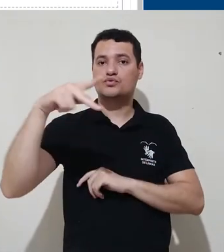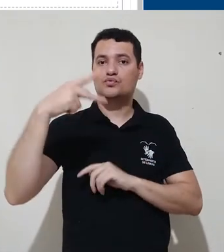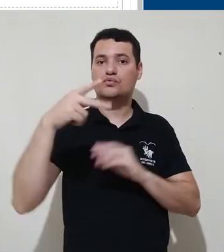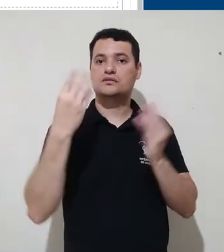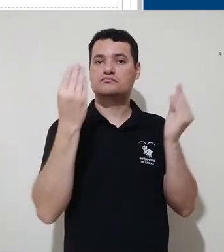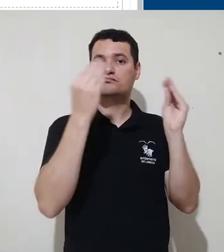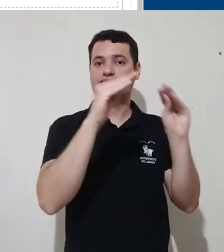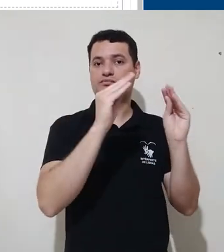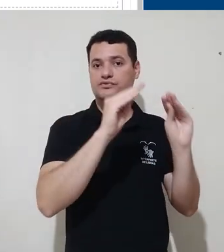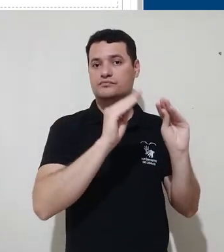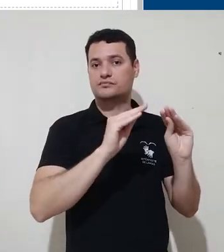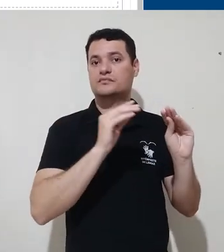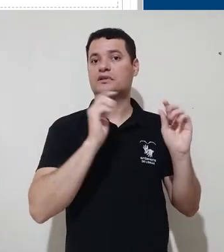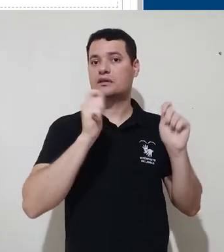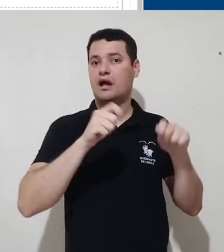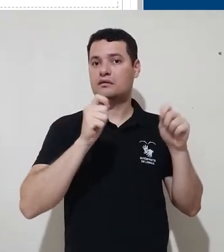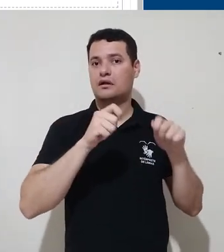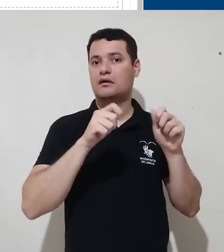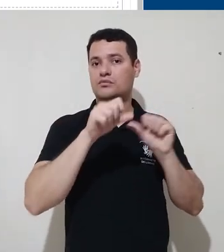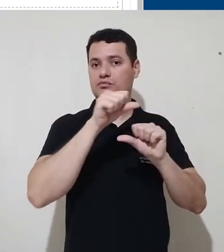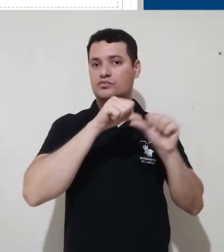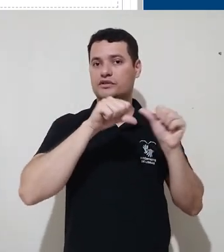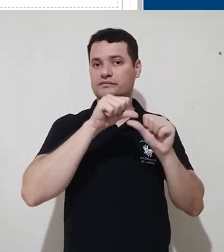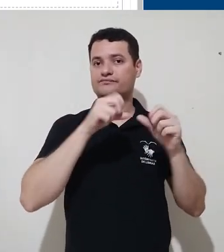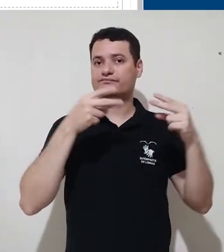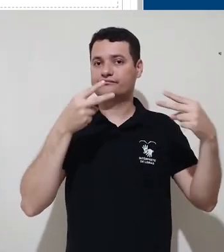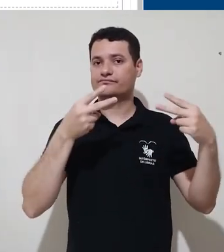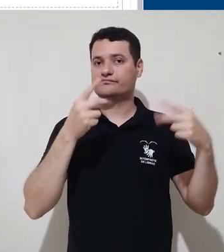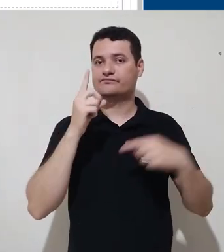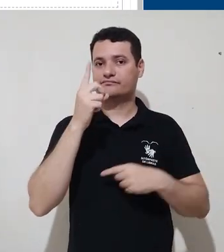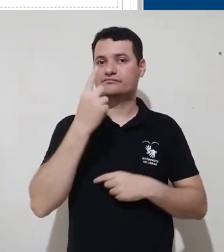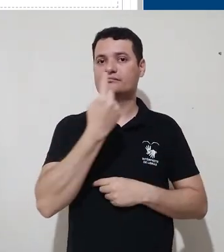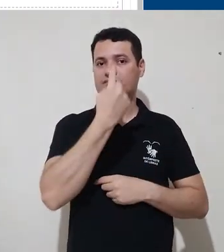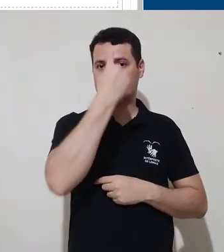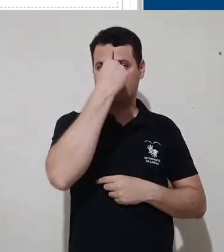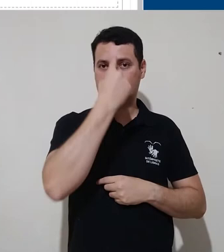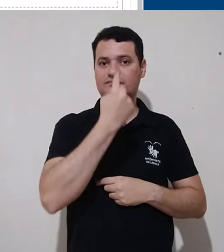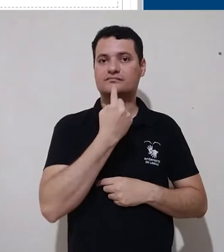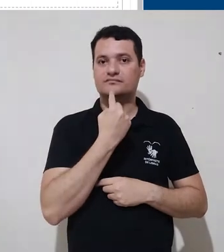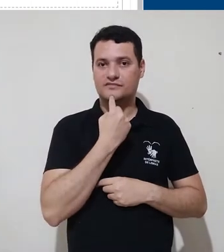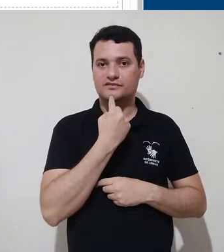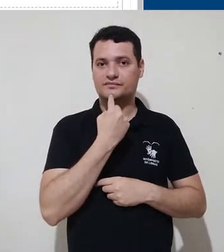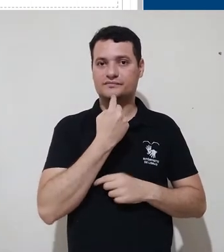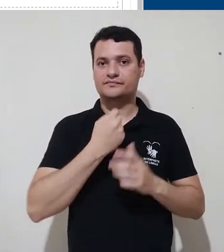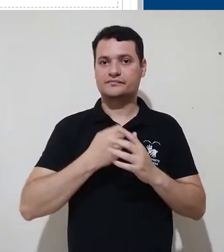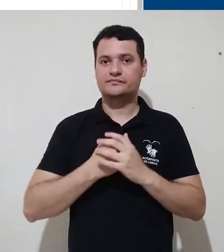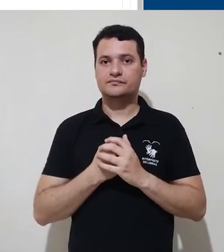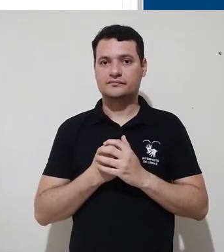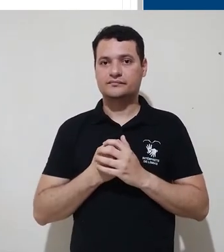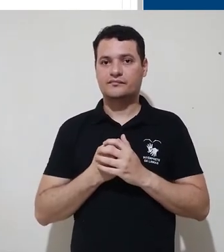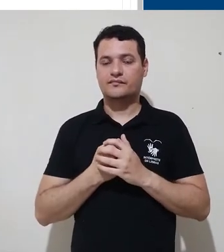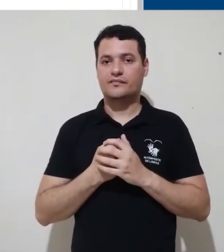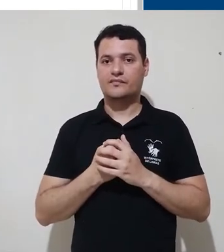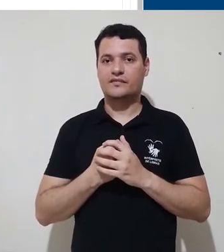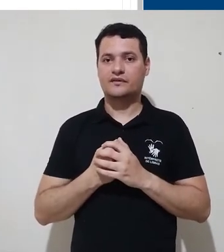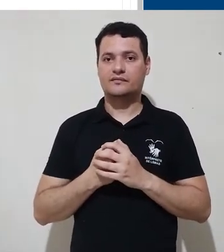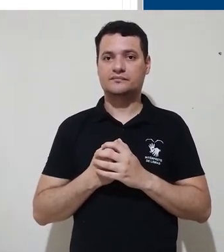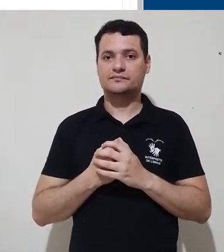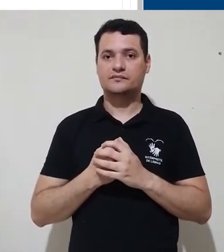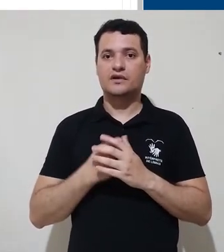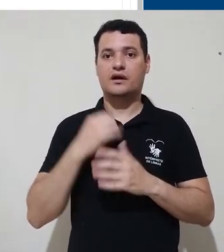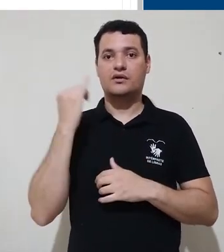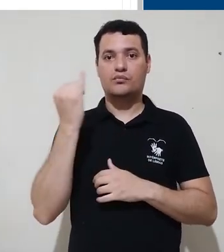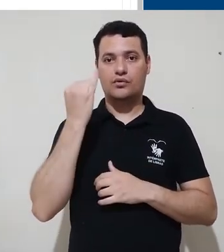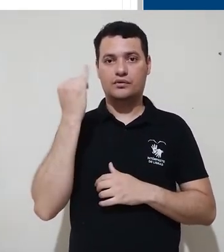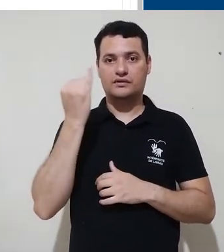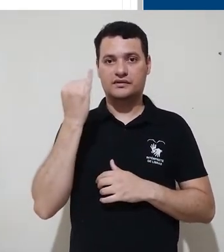Uma vez que essas informações tenham sido modificadas por você, você pode clicar em atualizar perfil que vai nos